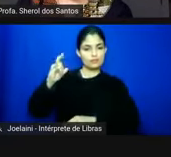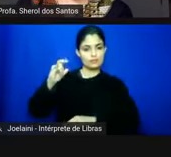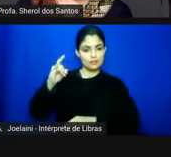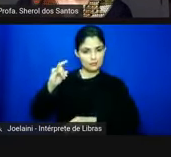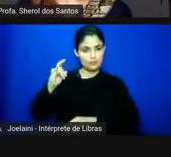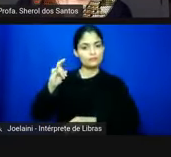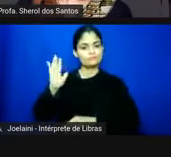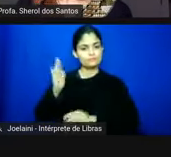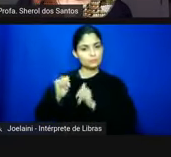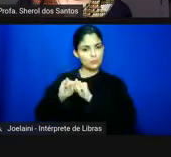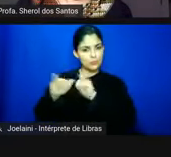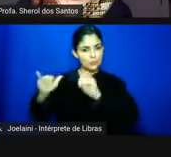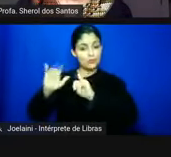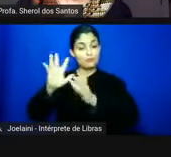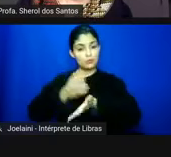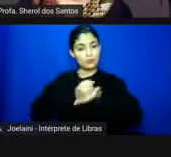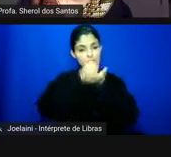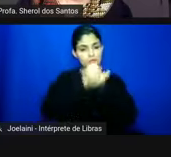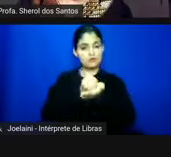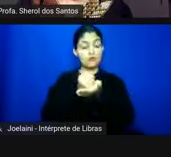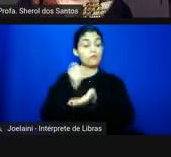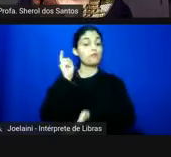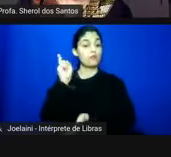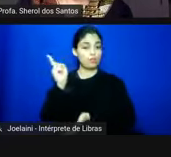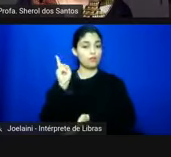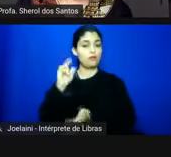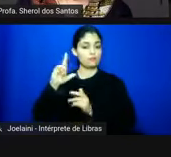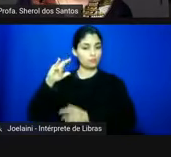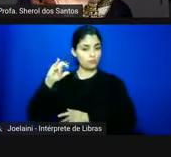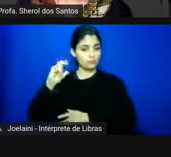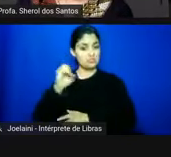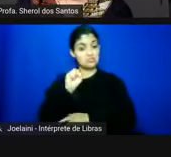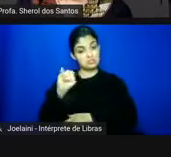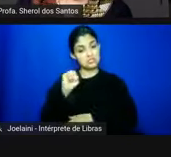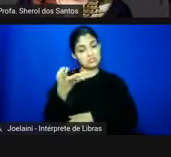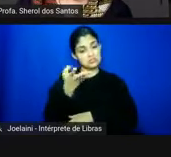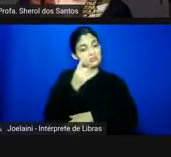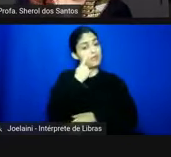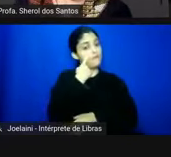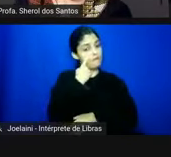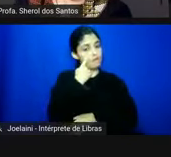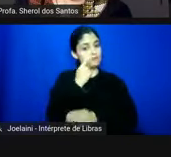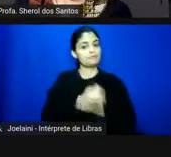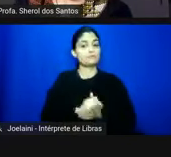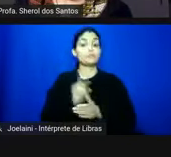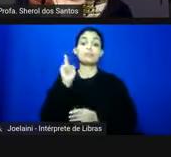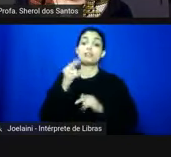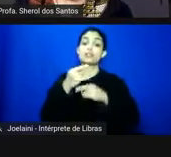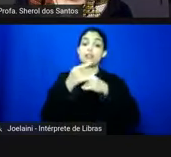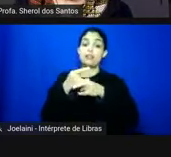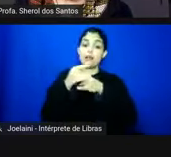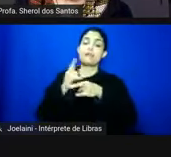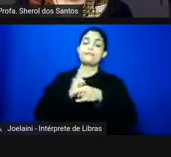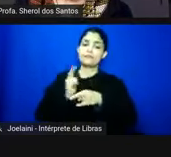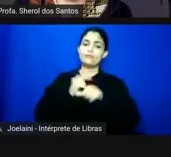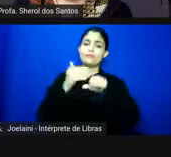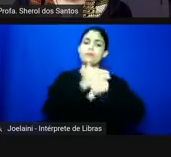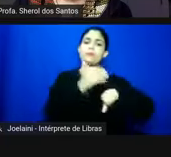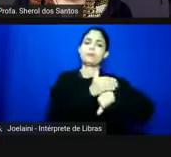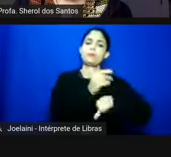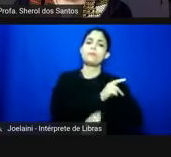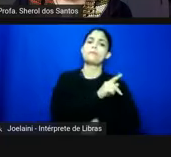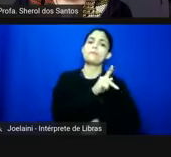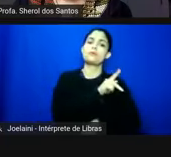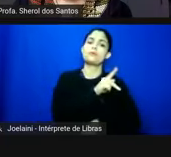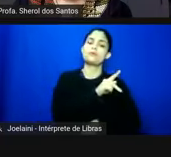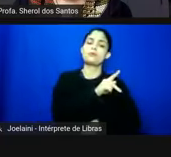e ficou salvo lá, inclusive, para quem quiser ver. Nessa live, a gente teve a presença da professora Marta